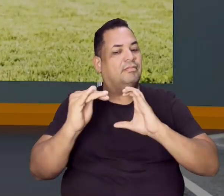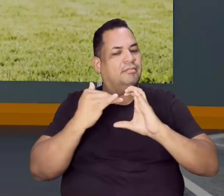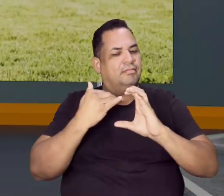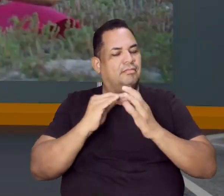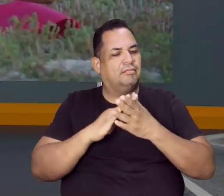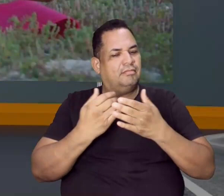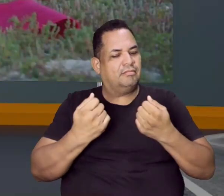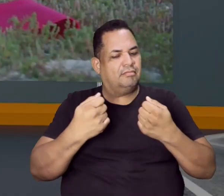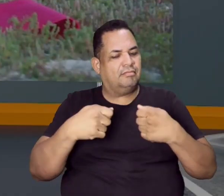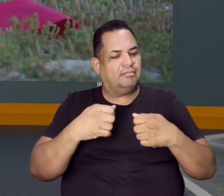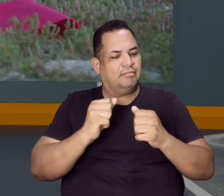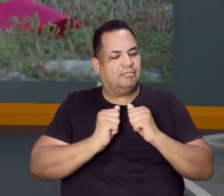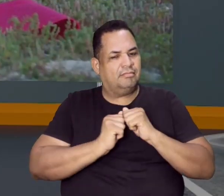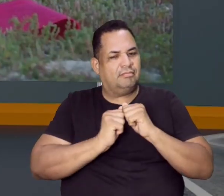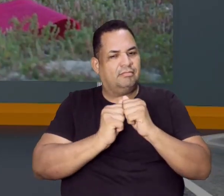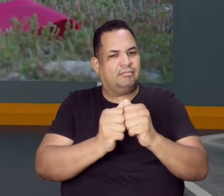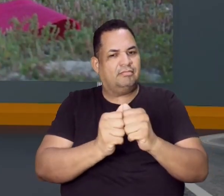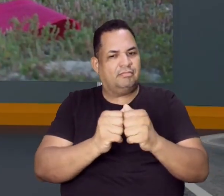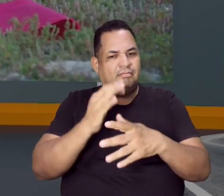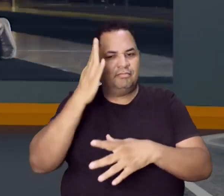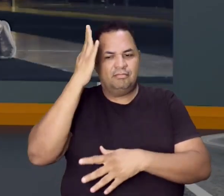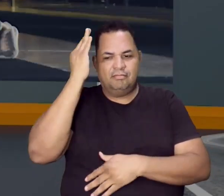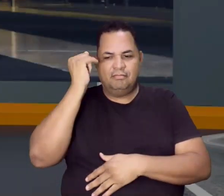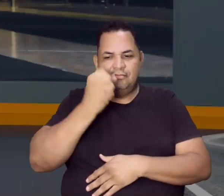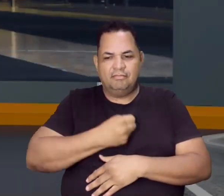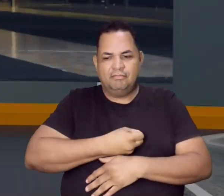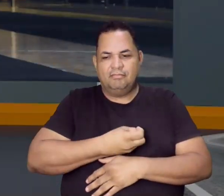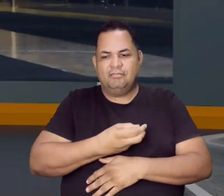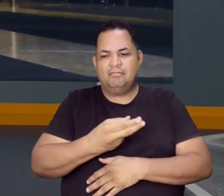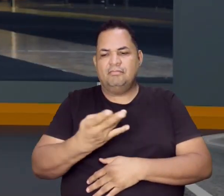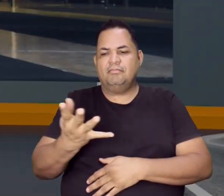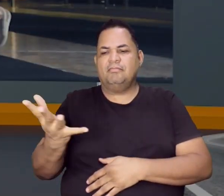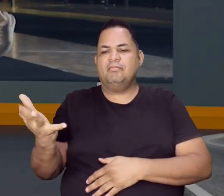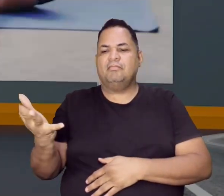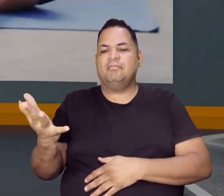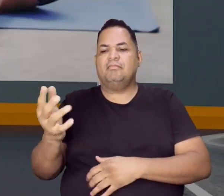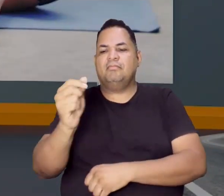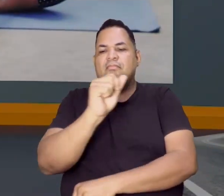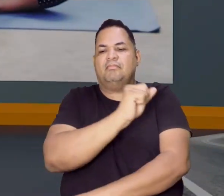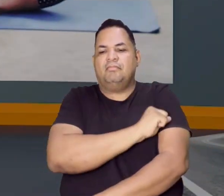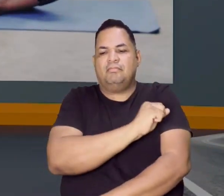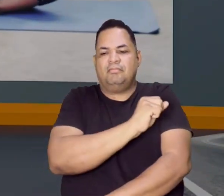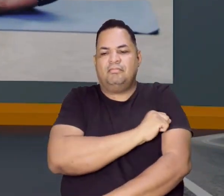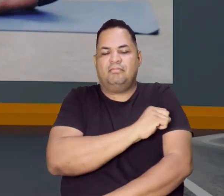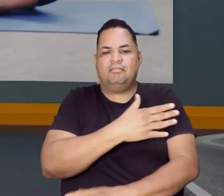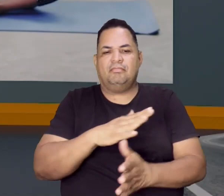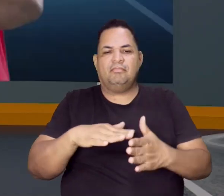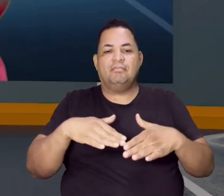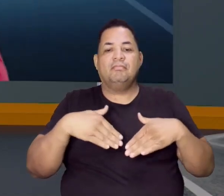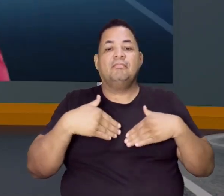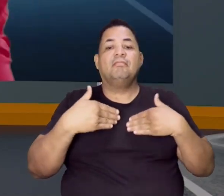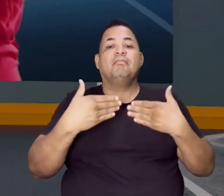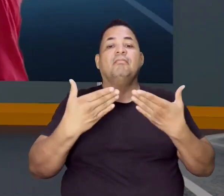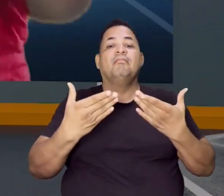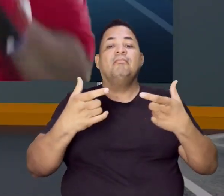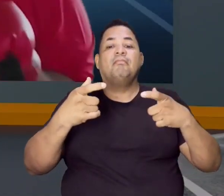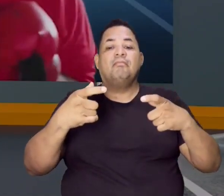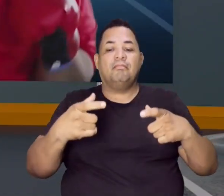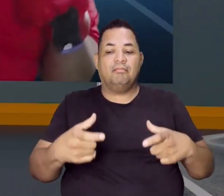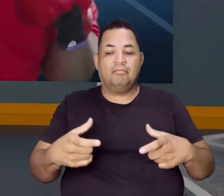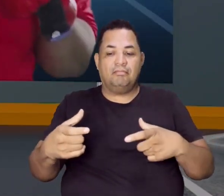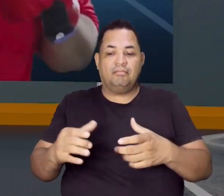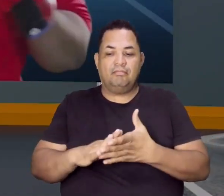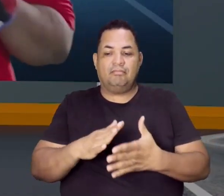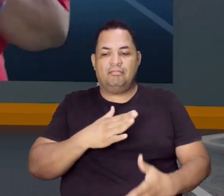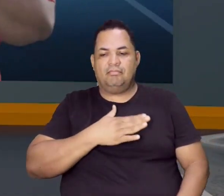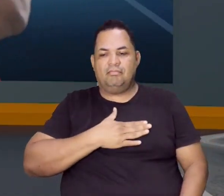acompanhar vocês de pertinho, saber o quantitativo de alunos, quem são os professores, qual é a localidade, quero me